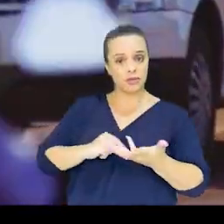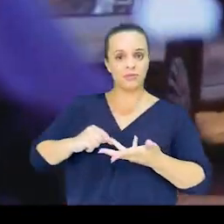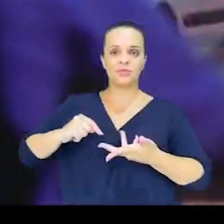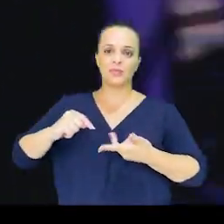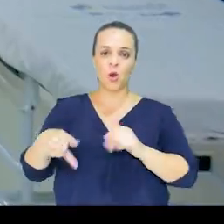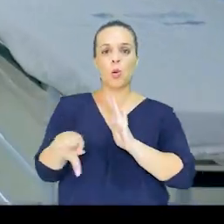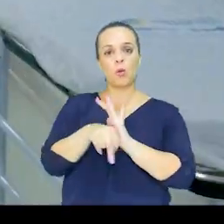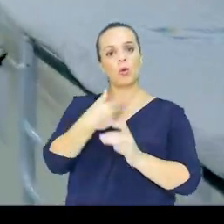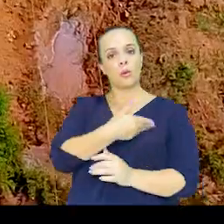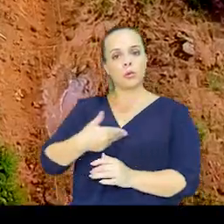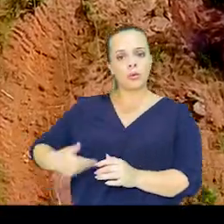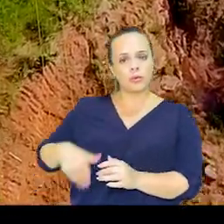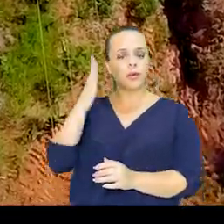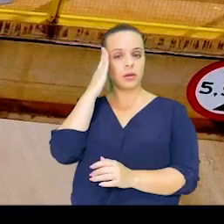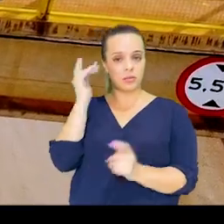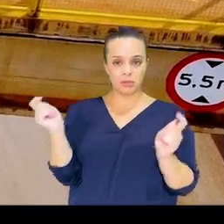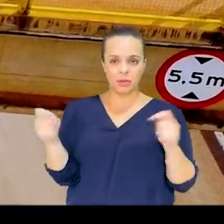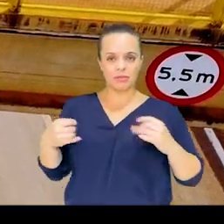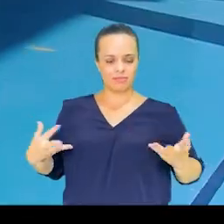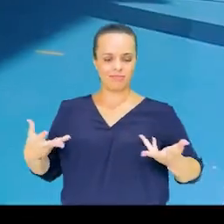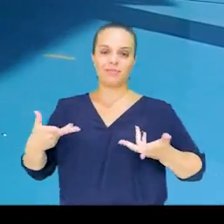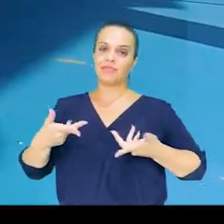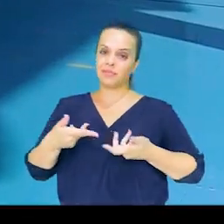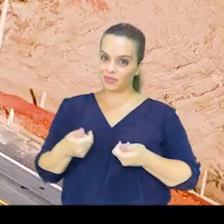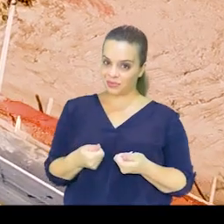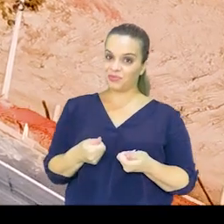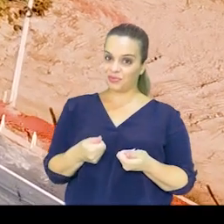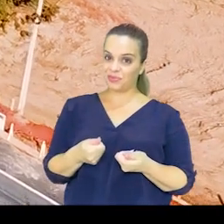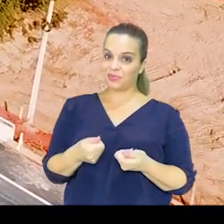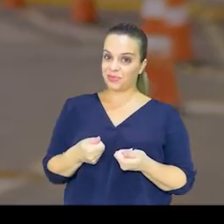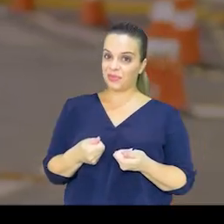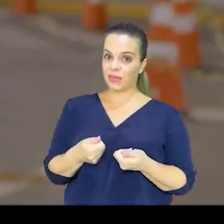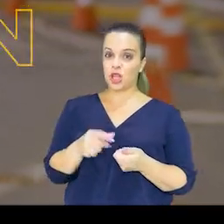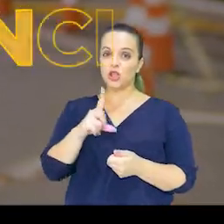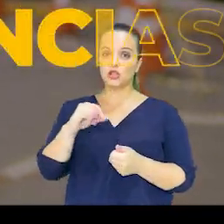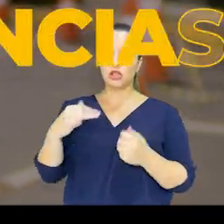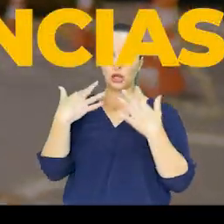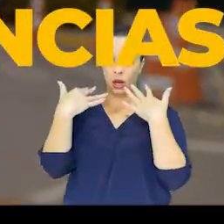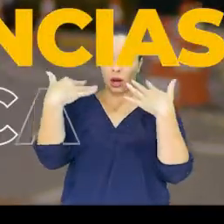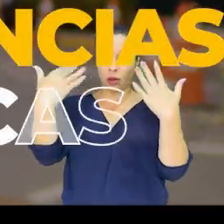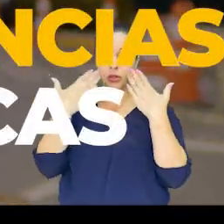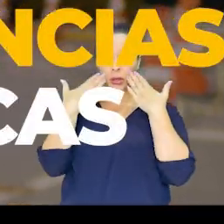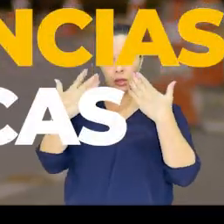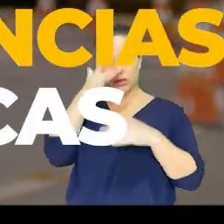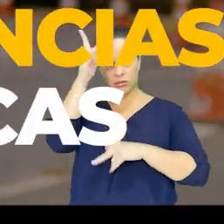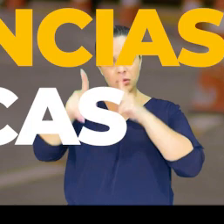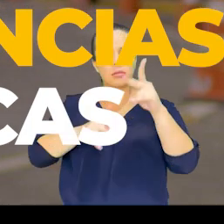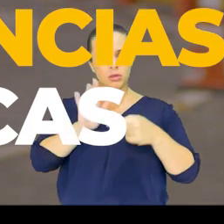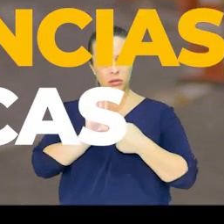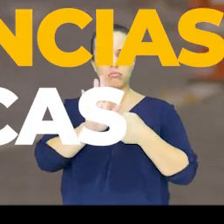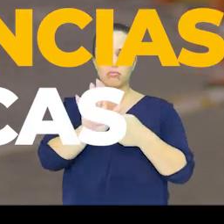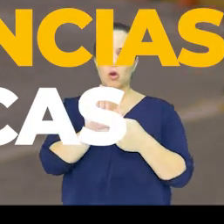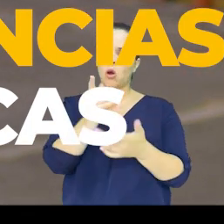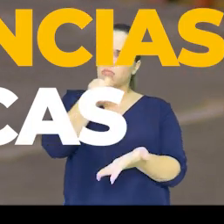e prestações de serviços para verificar a eficiência do trabalho do governo. Nas audiências públicas, a população de todo o